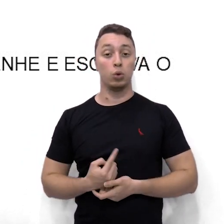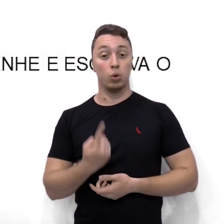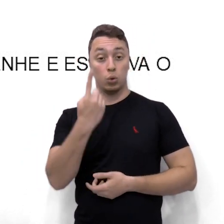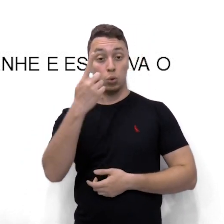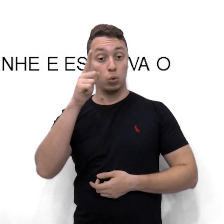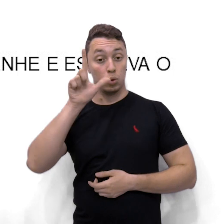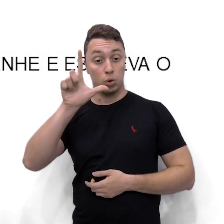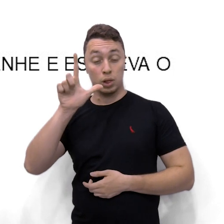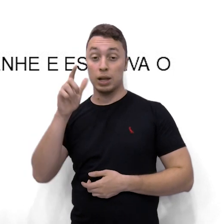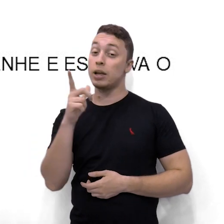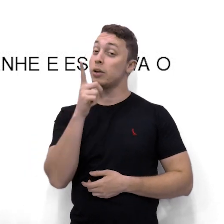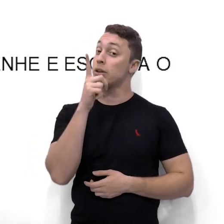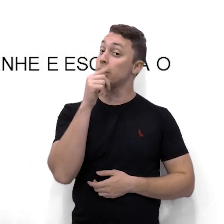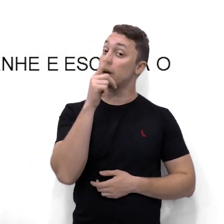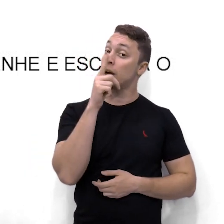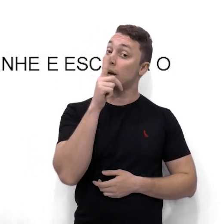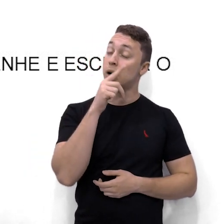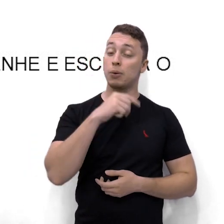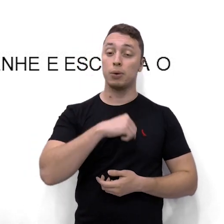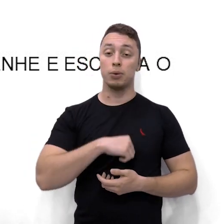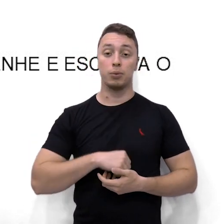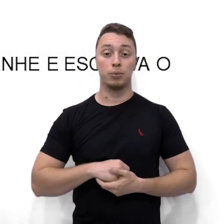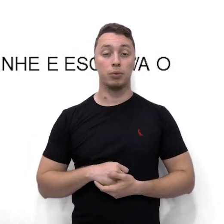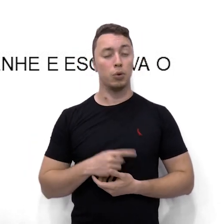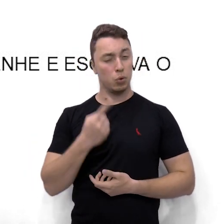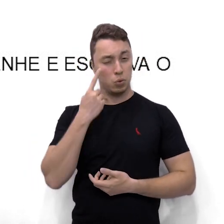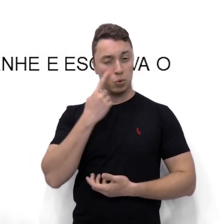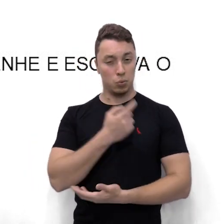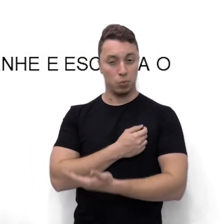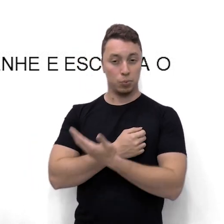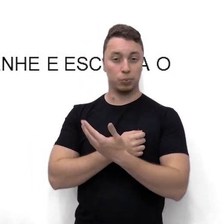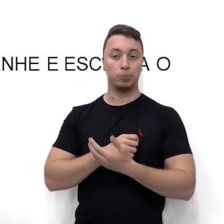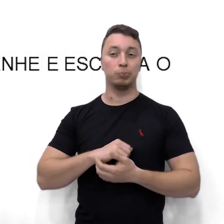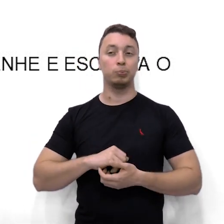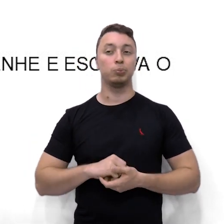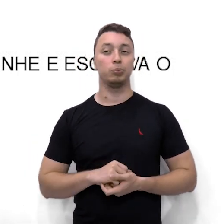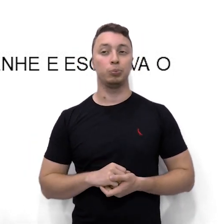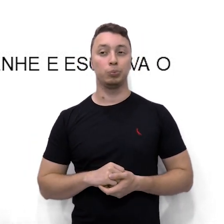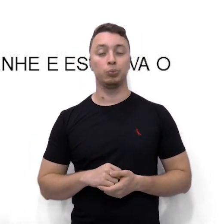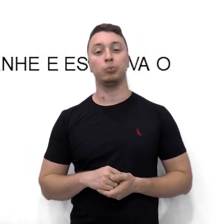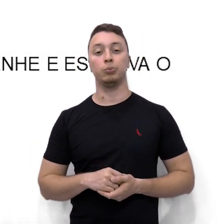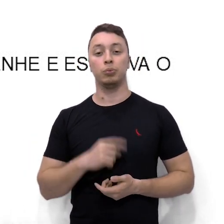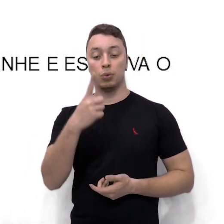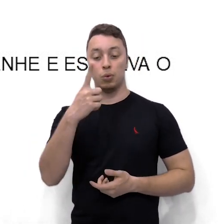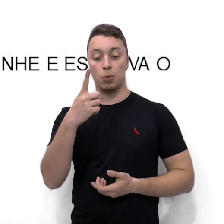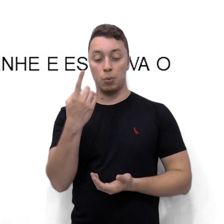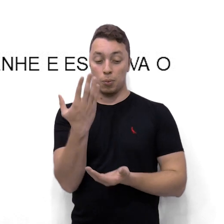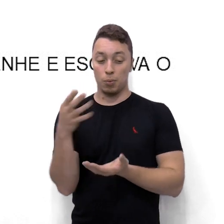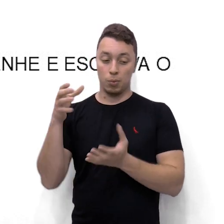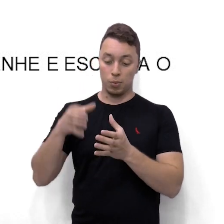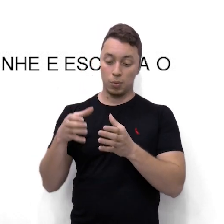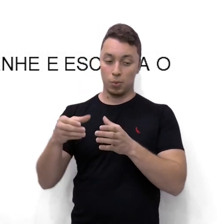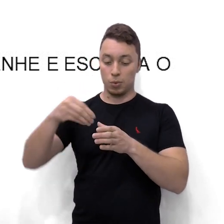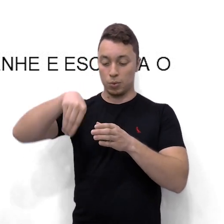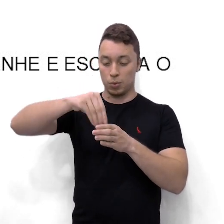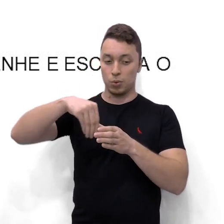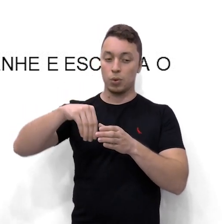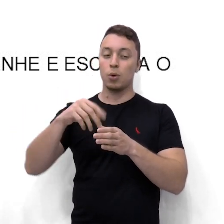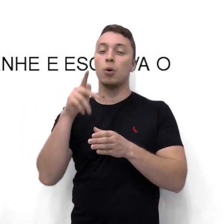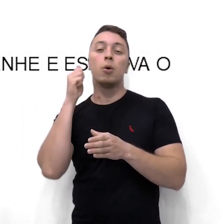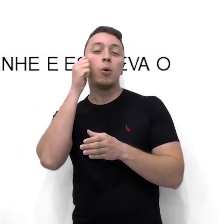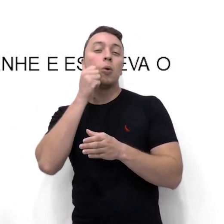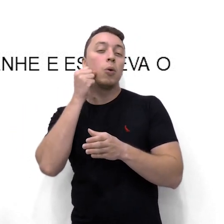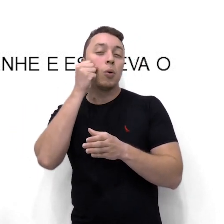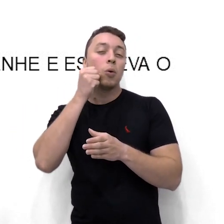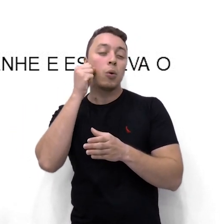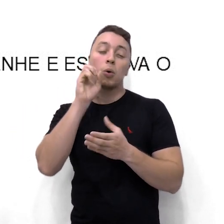água, esses são os ingredientes, preste atenção, um litro de água, um pacote de suco em pó ou frutas